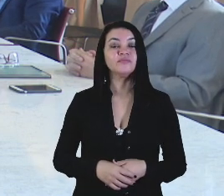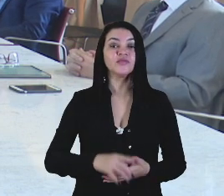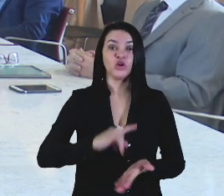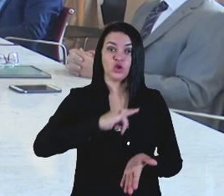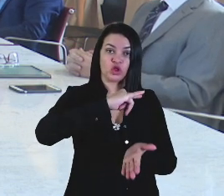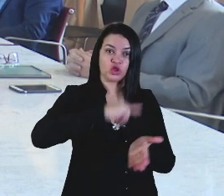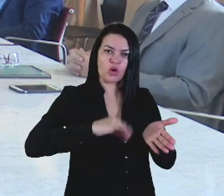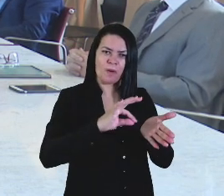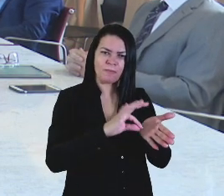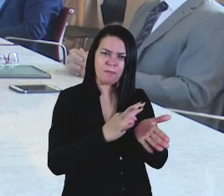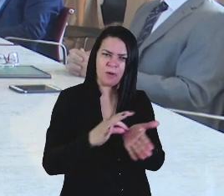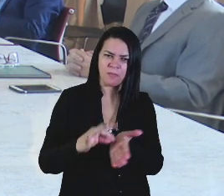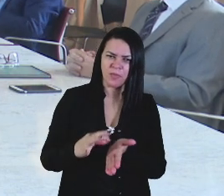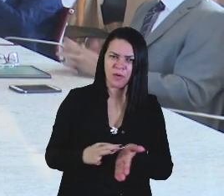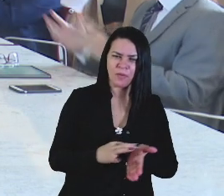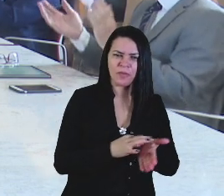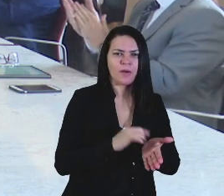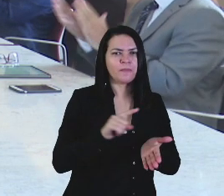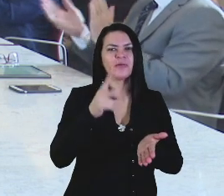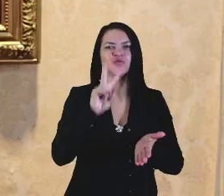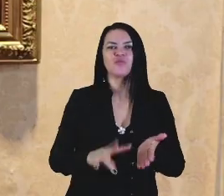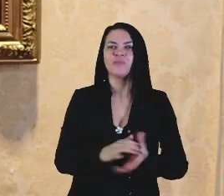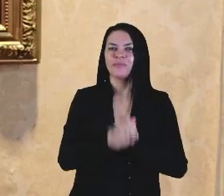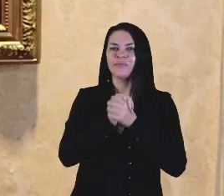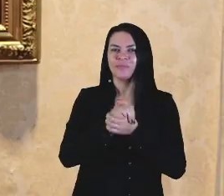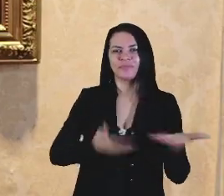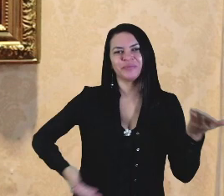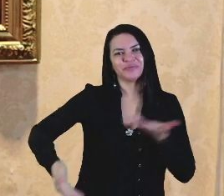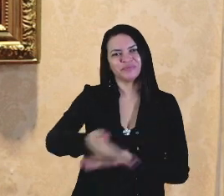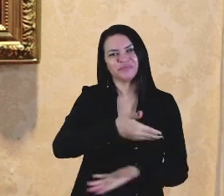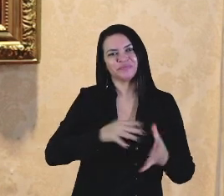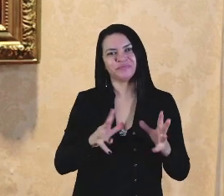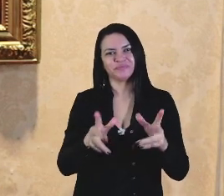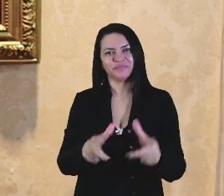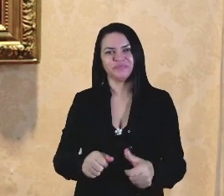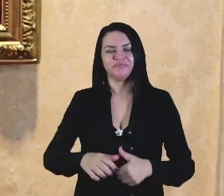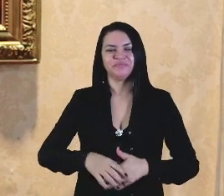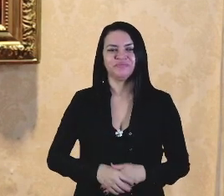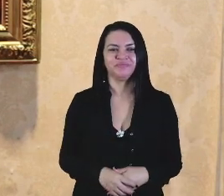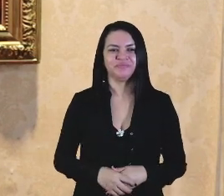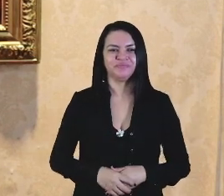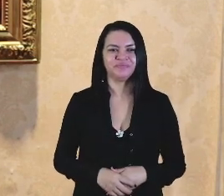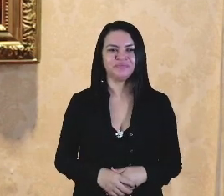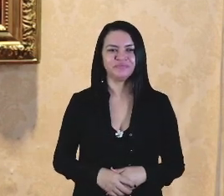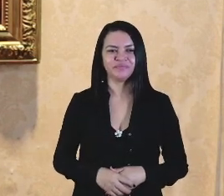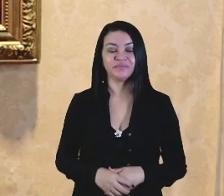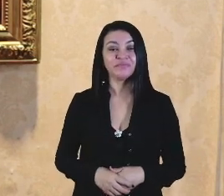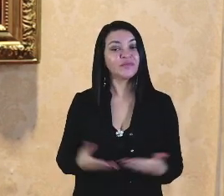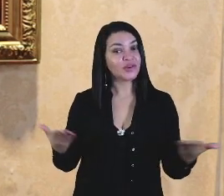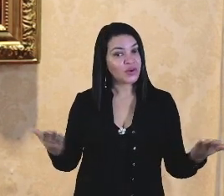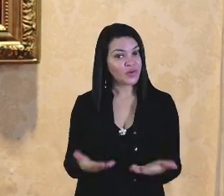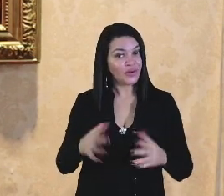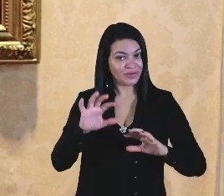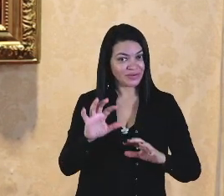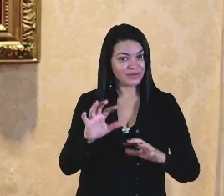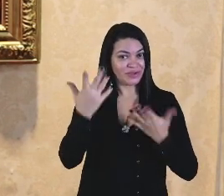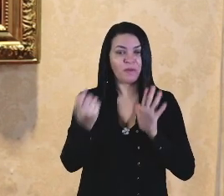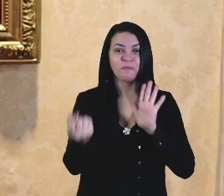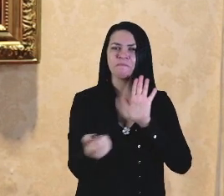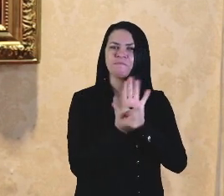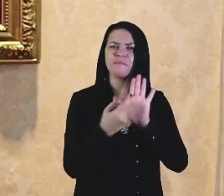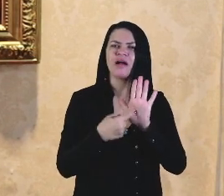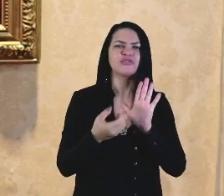Documento assinado, mais uma vez, parabéns ao município de Caxias. Esta solenidade